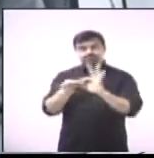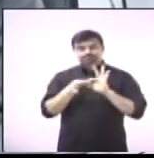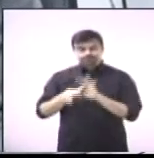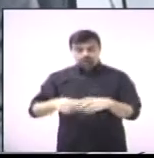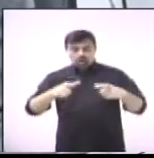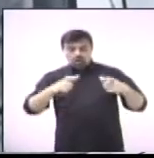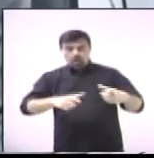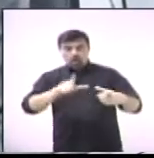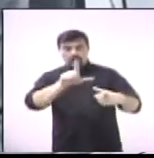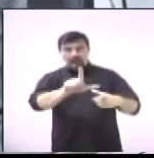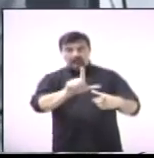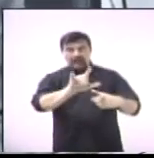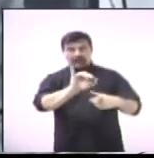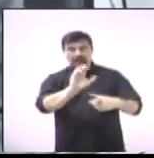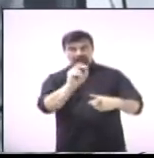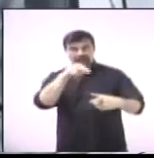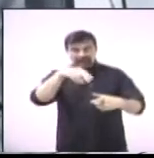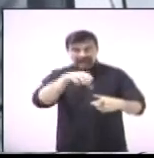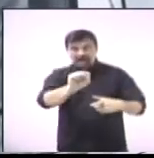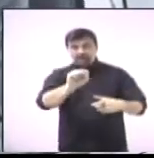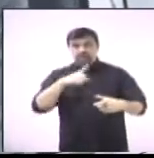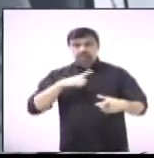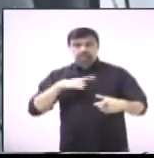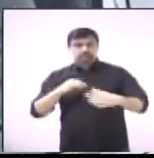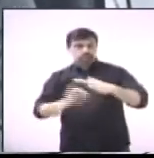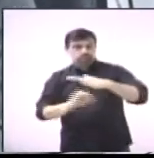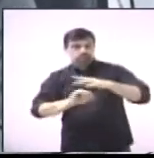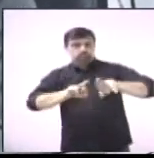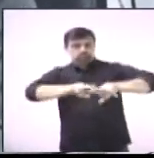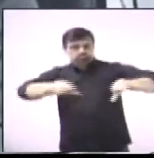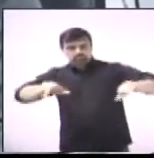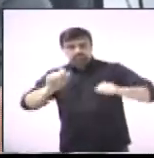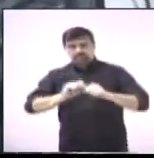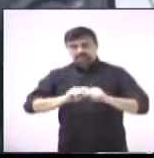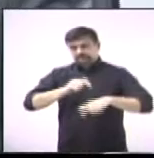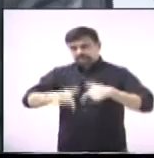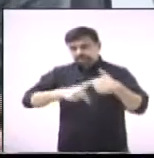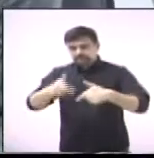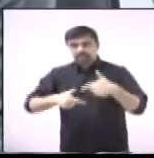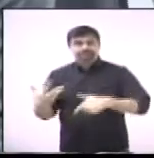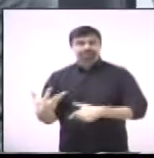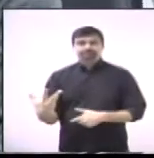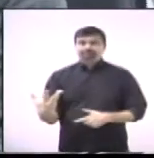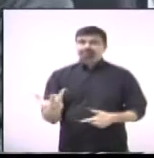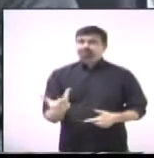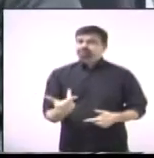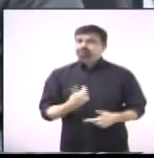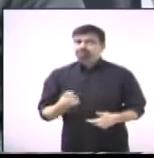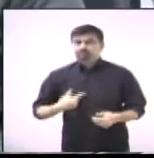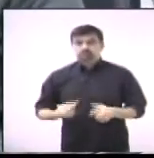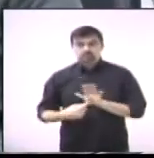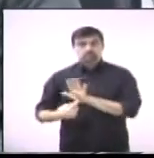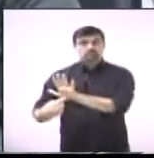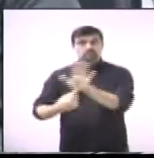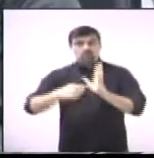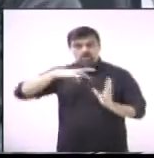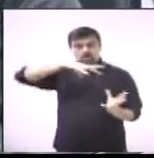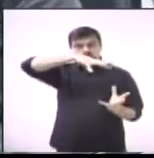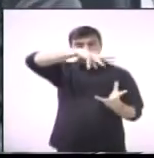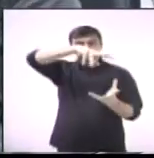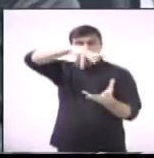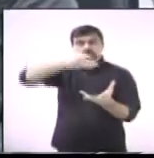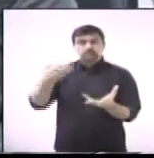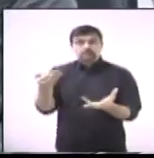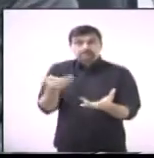Lions, como outras inúmeras entidades do mesmo segmento, fazem um trabalho, como foi visto aqui no site deles, no mundo inteiro em